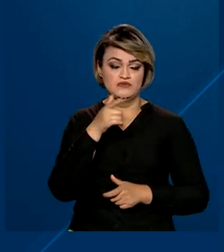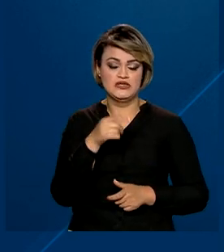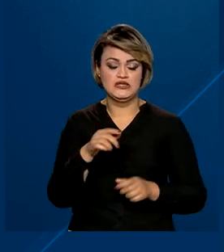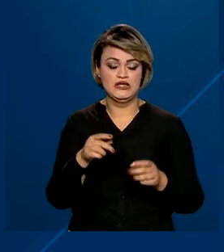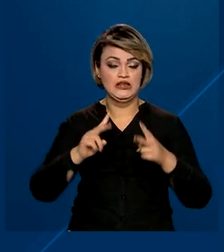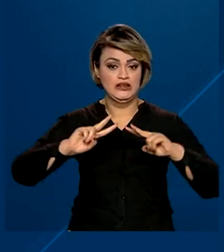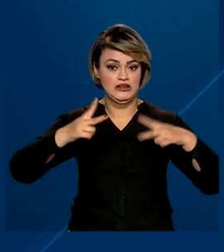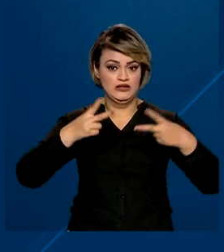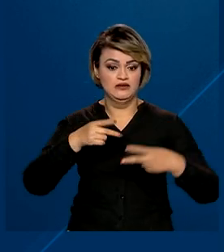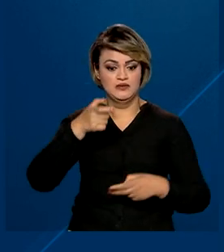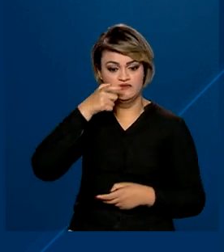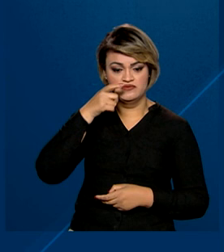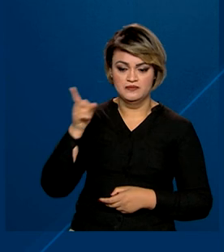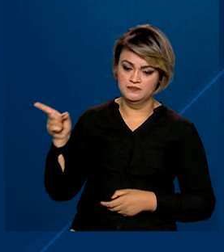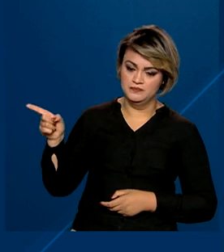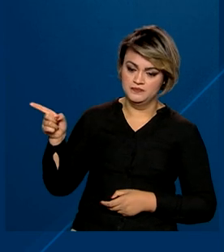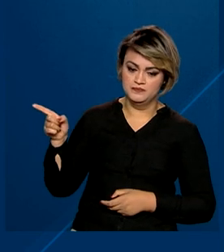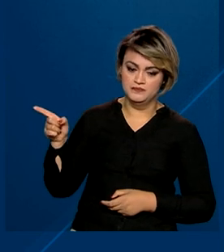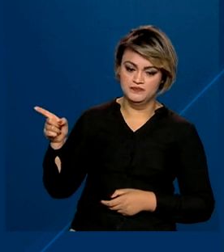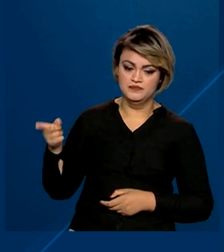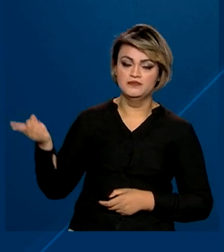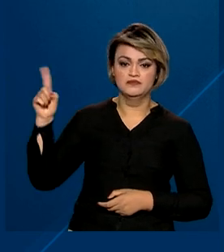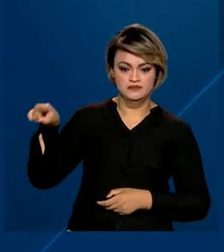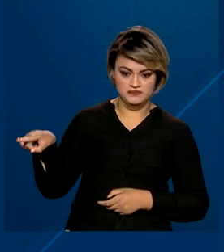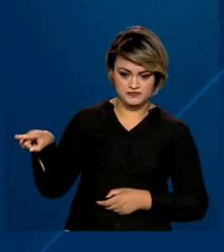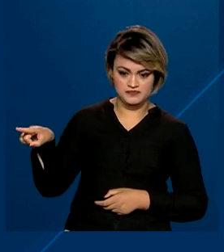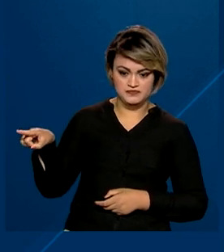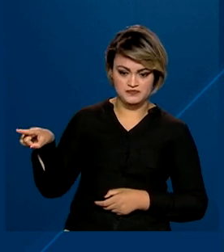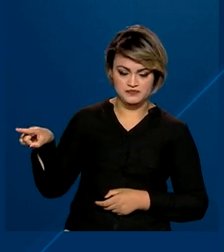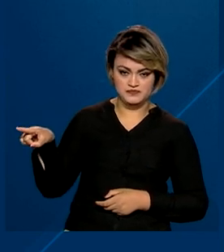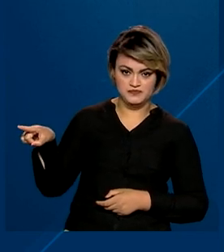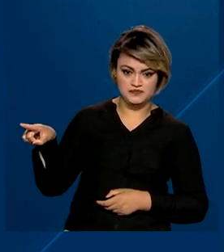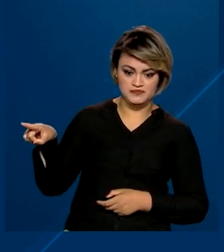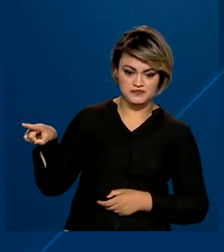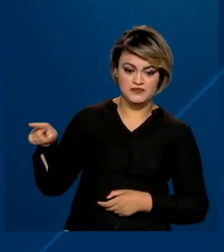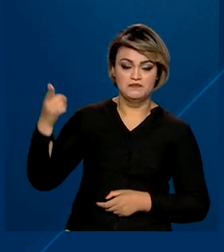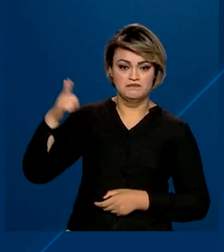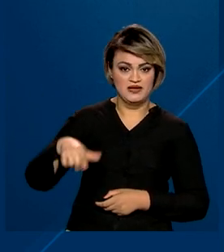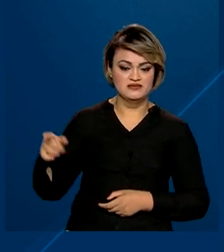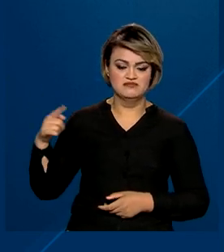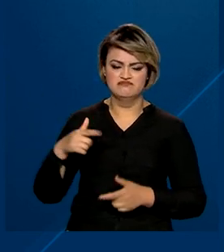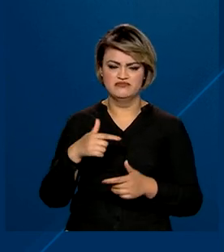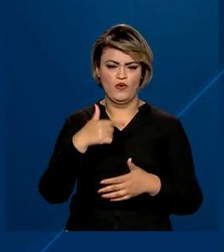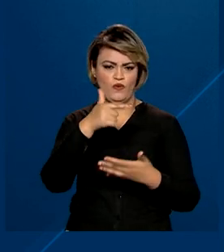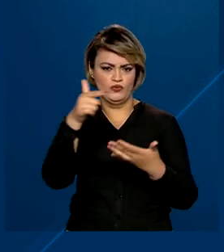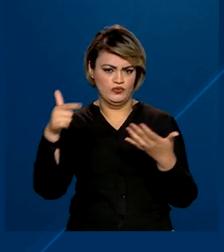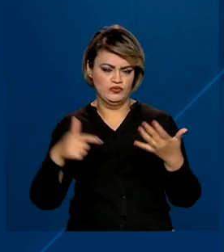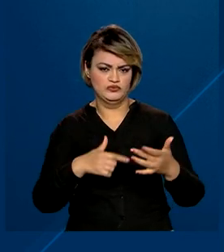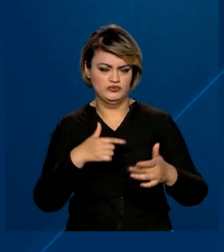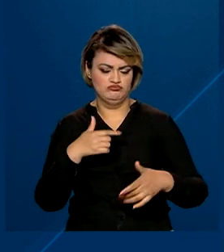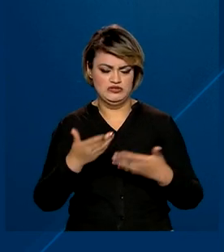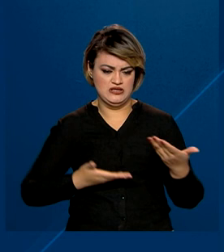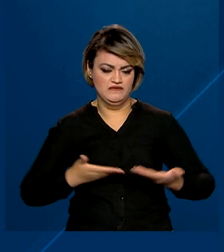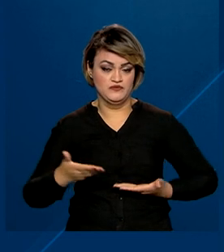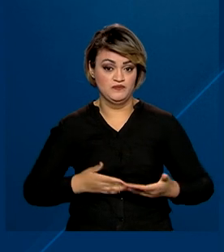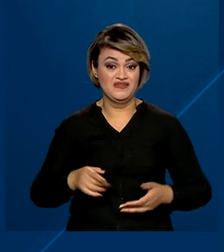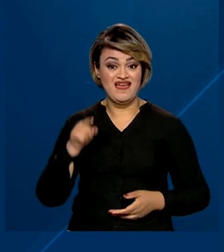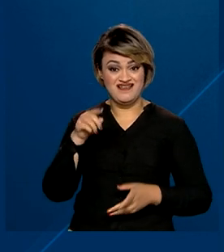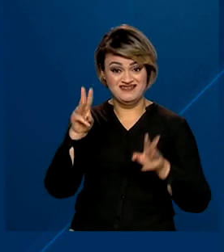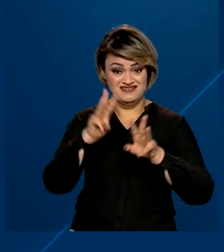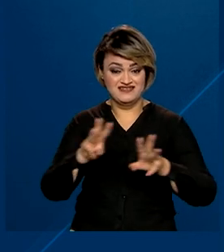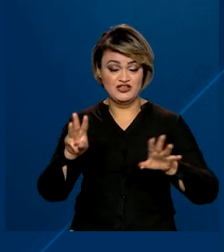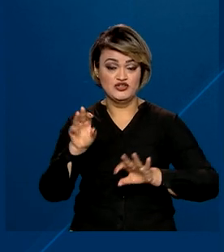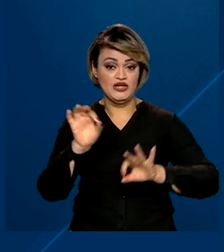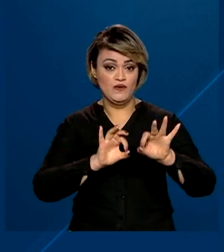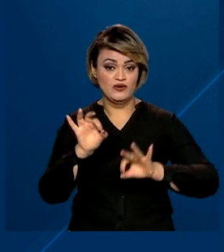link para fazer consulta de extratos e emitir guias de pagamentos, além de outros serviços. O portal foi desenvolvido